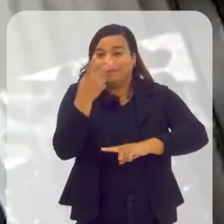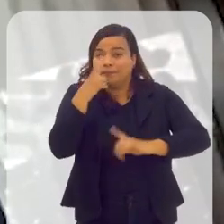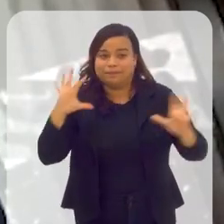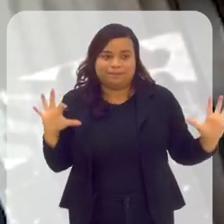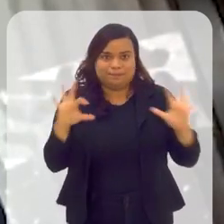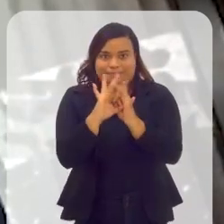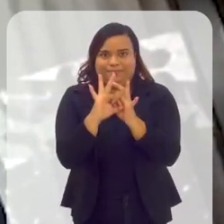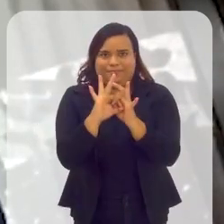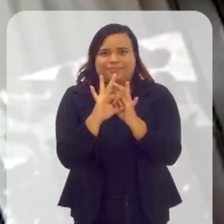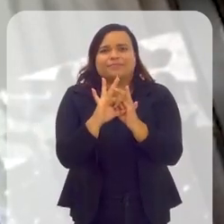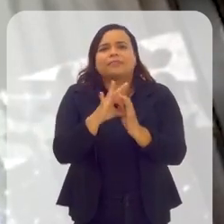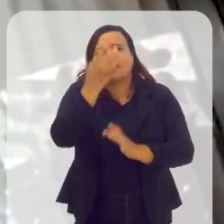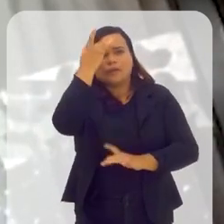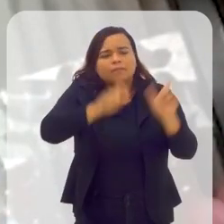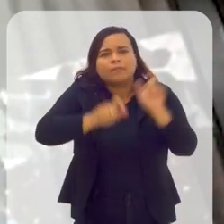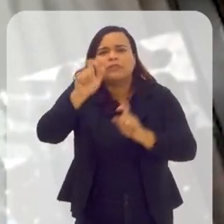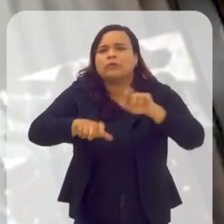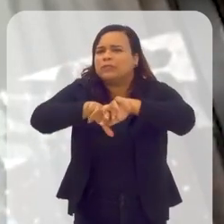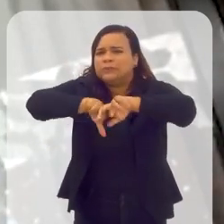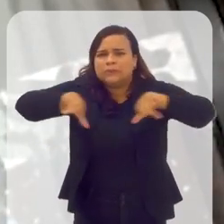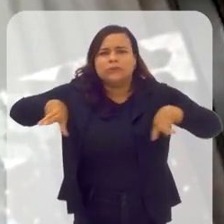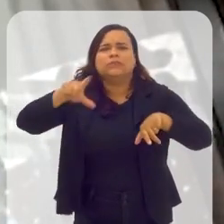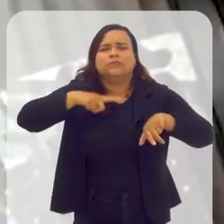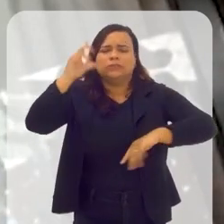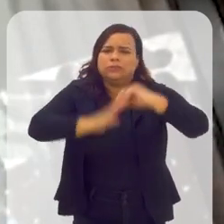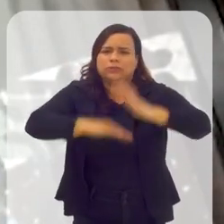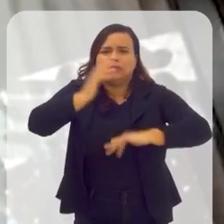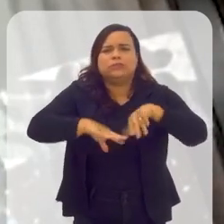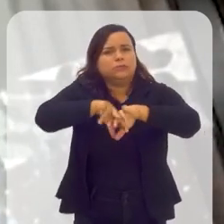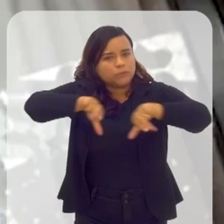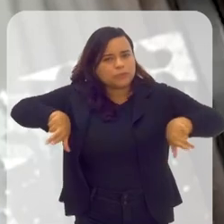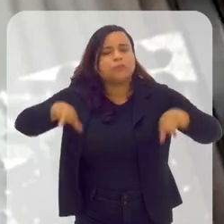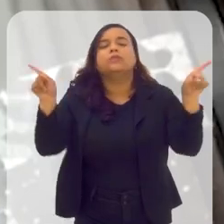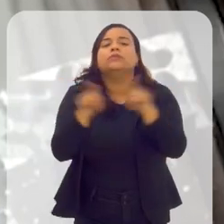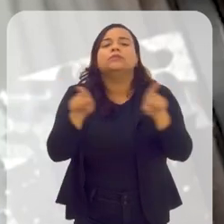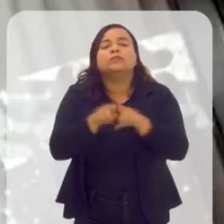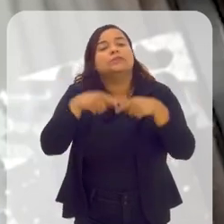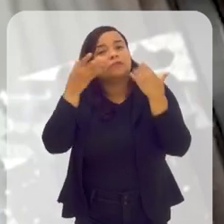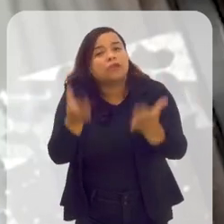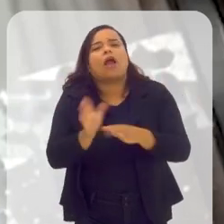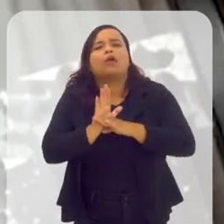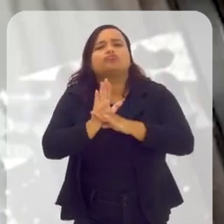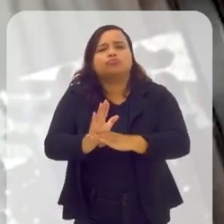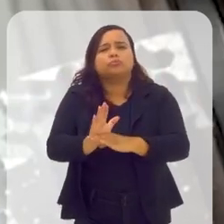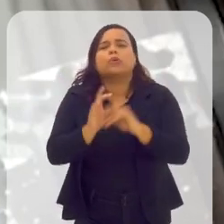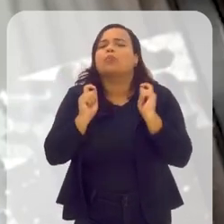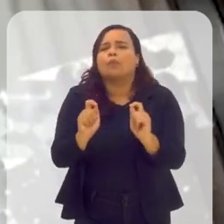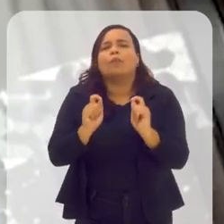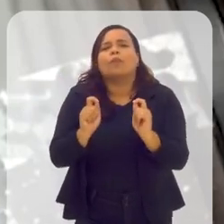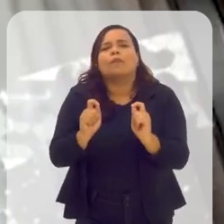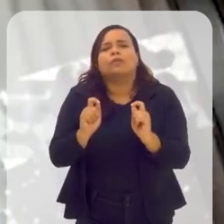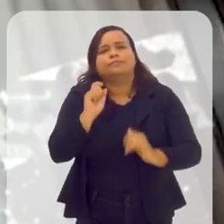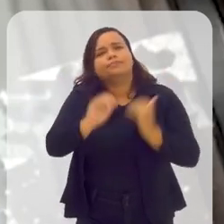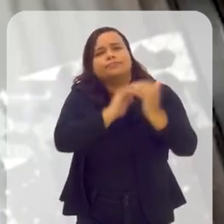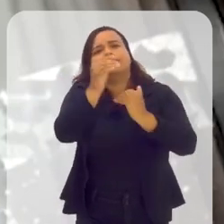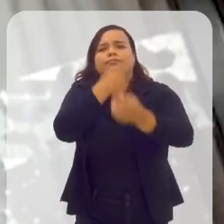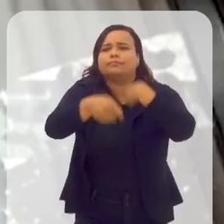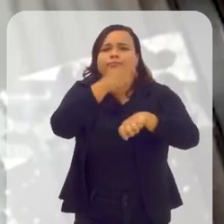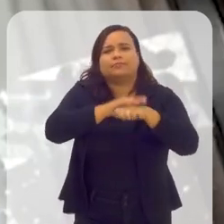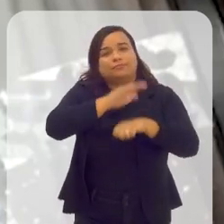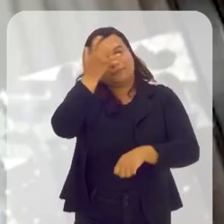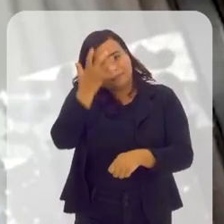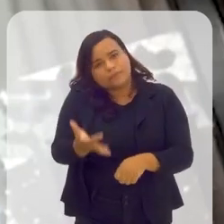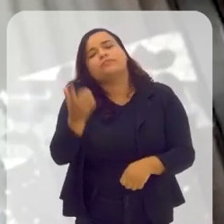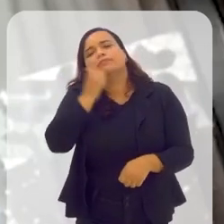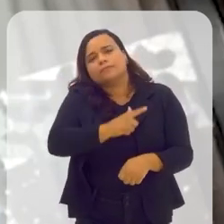pessoas com as mais diversas habilidades. E isso torna, é claro, o desenvolvimento de um negócio